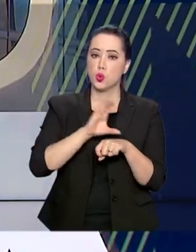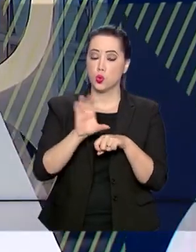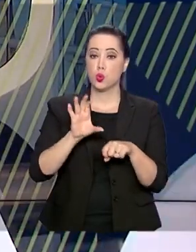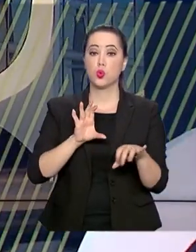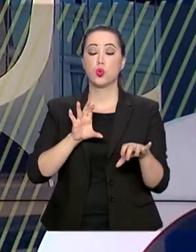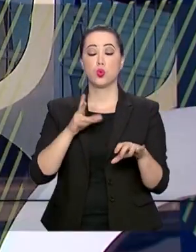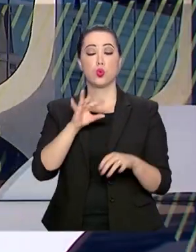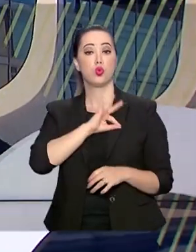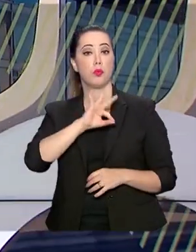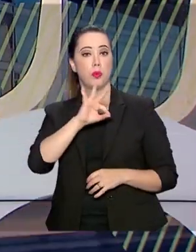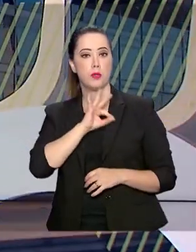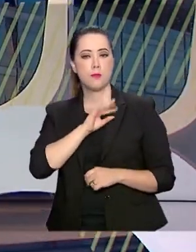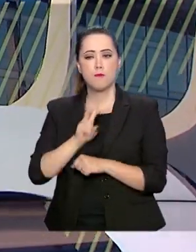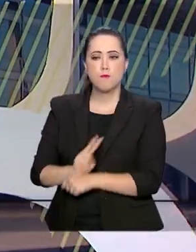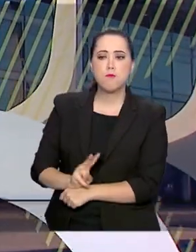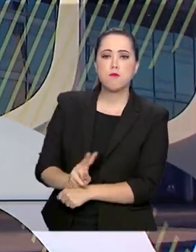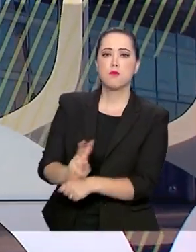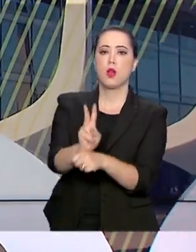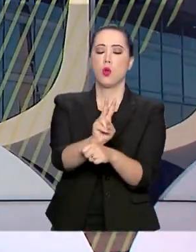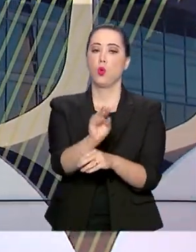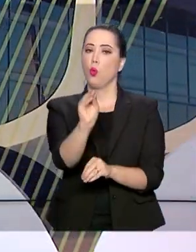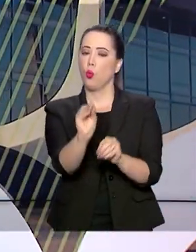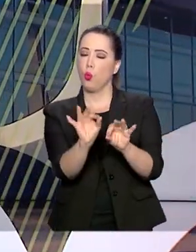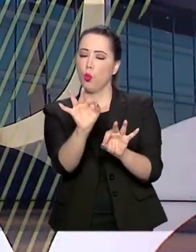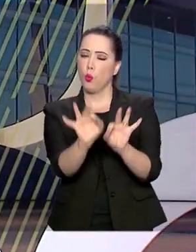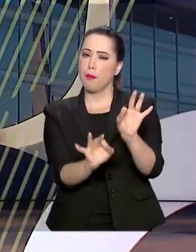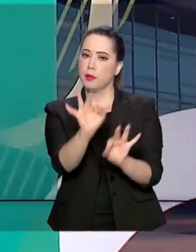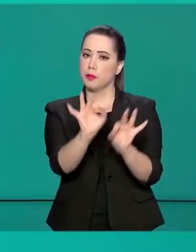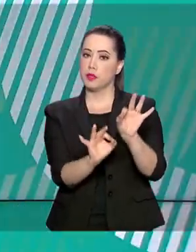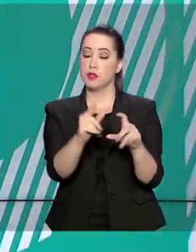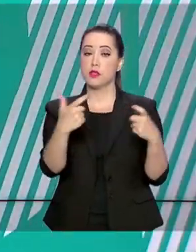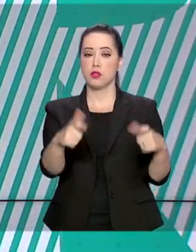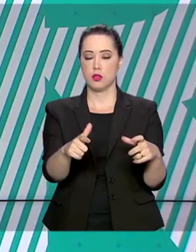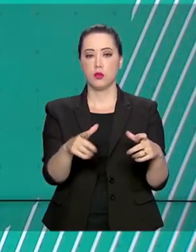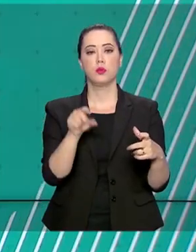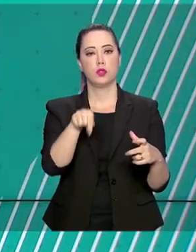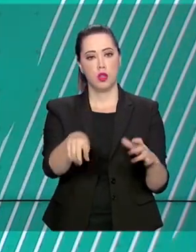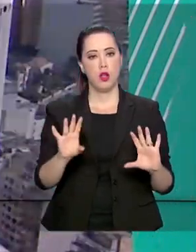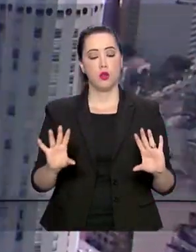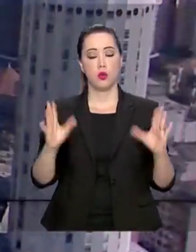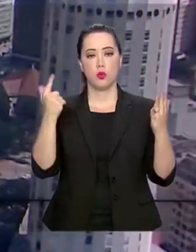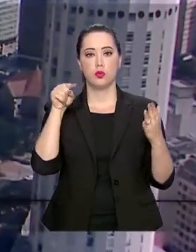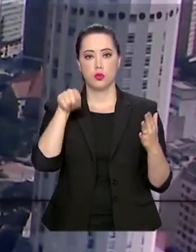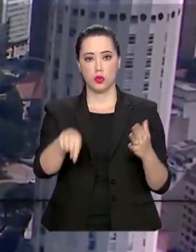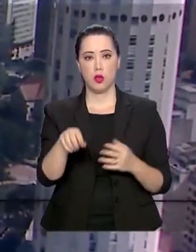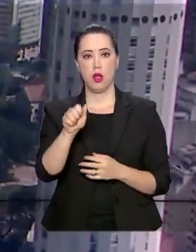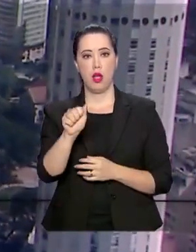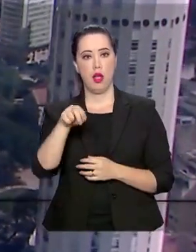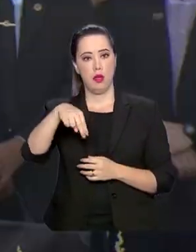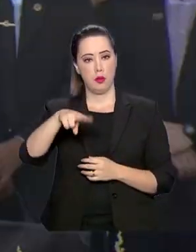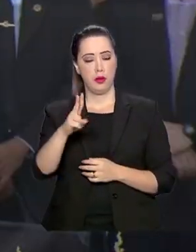ostensiva e preservação da ordem pública. A solenidade foi no sambódromo do IMB.